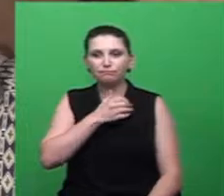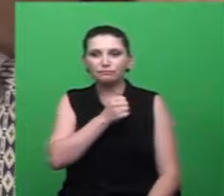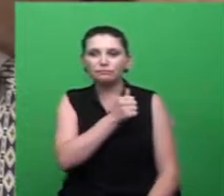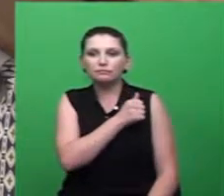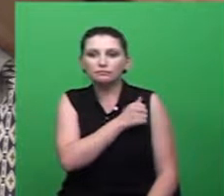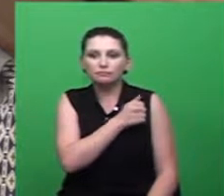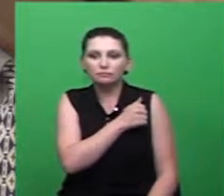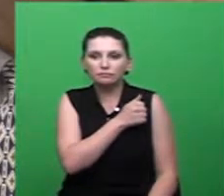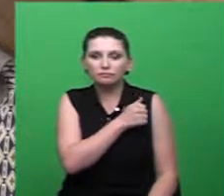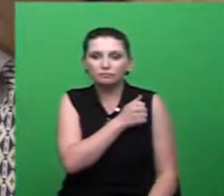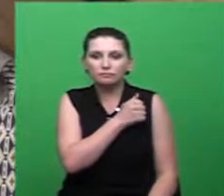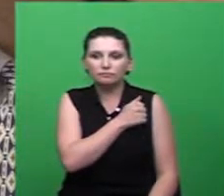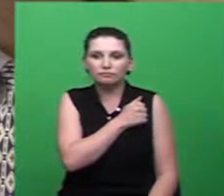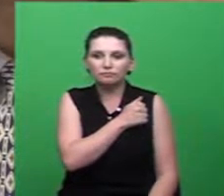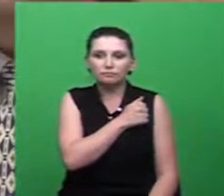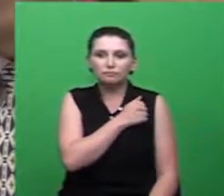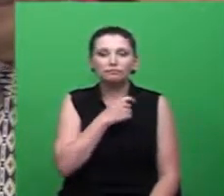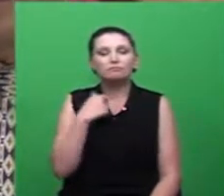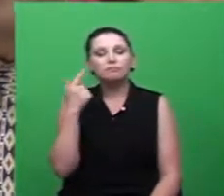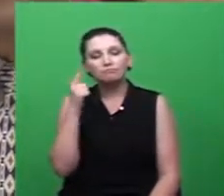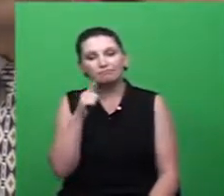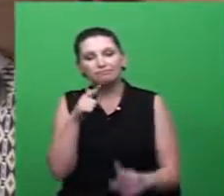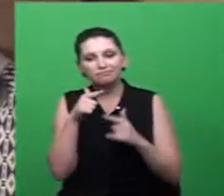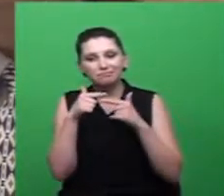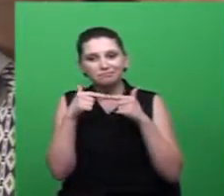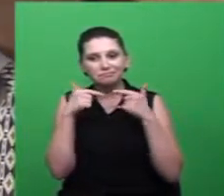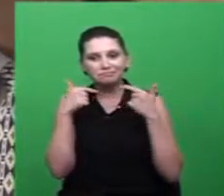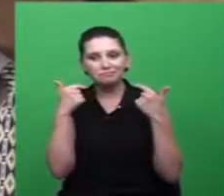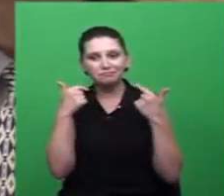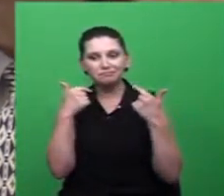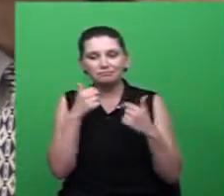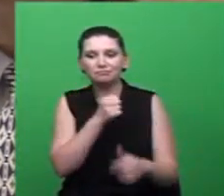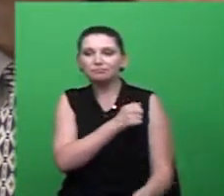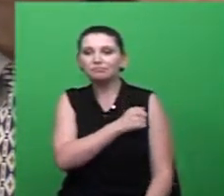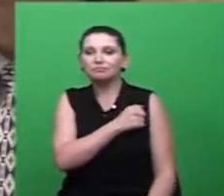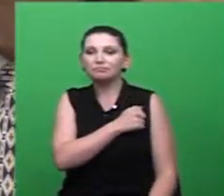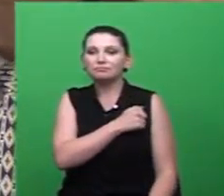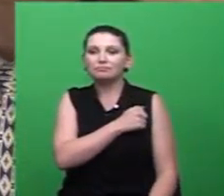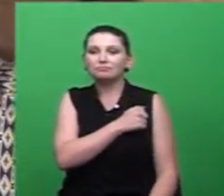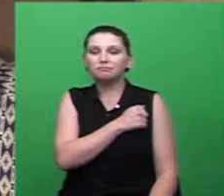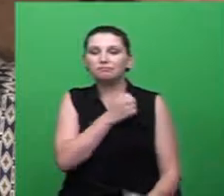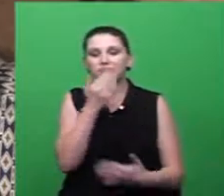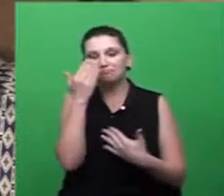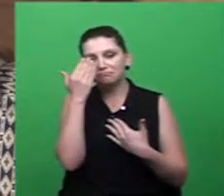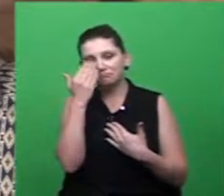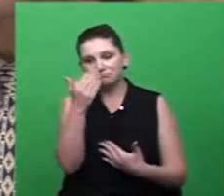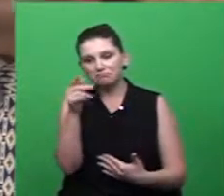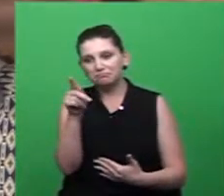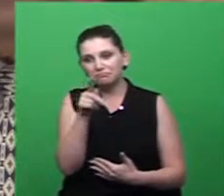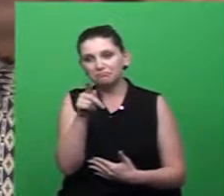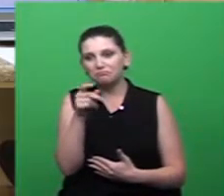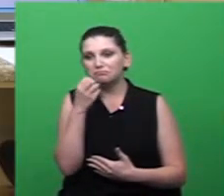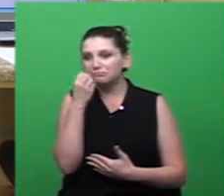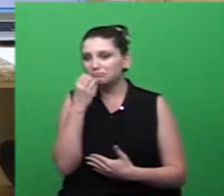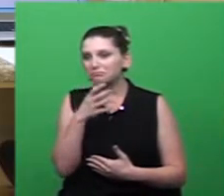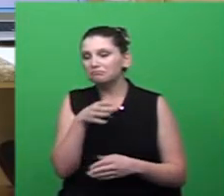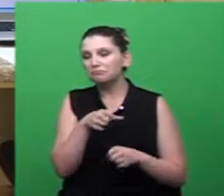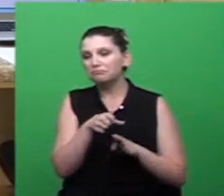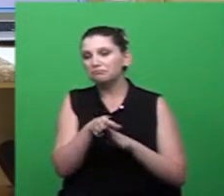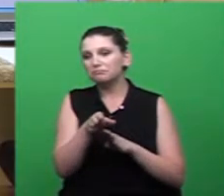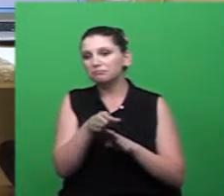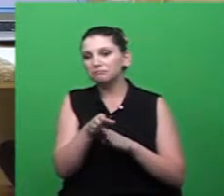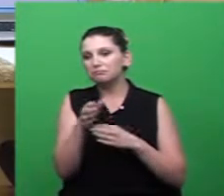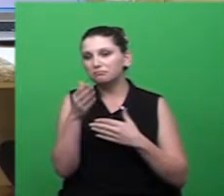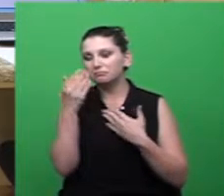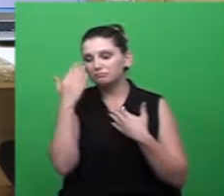ganho disso é sempre o sorriso de cada um, com esse agradecimento de chegar e dizer assim, muito obrigado pelo trabalho e pela orientação. Então, muito